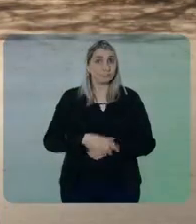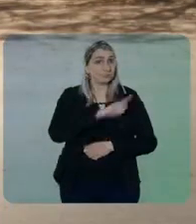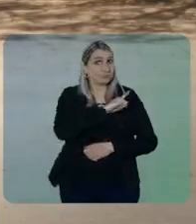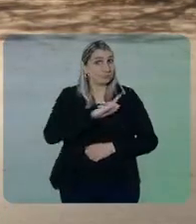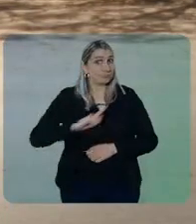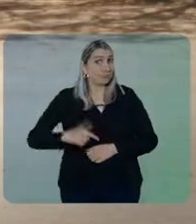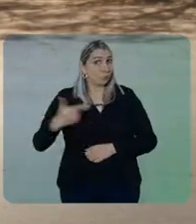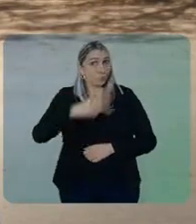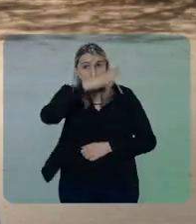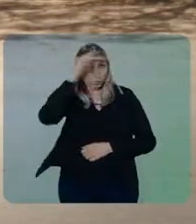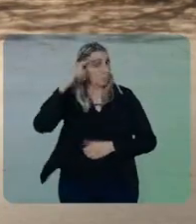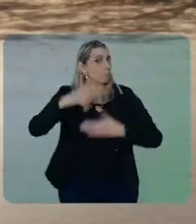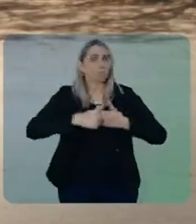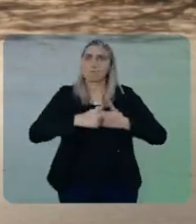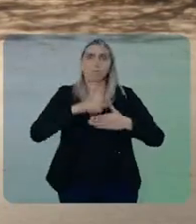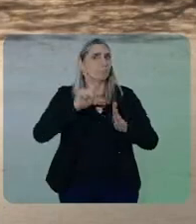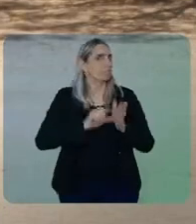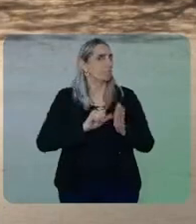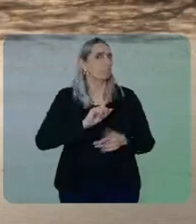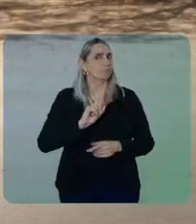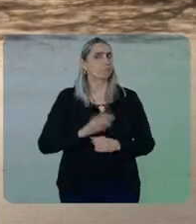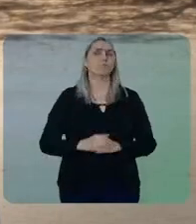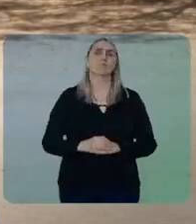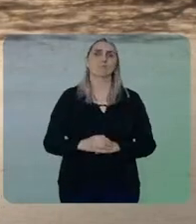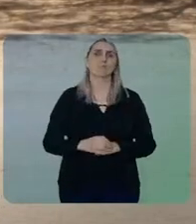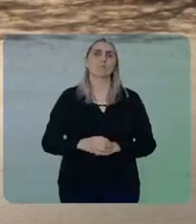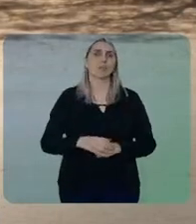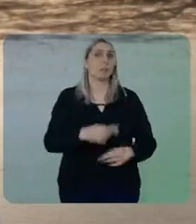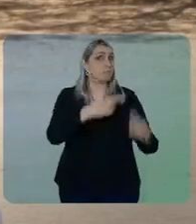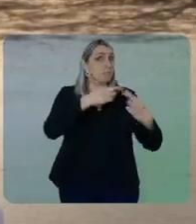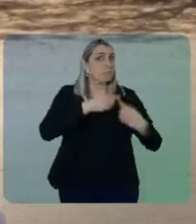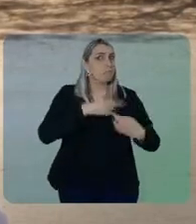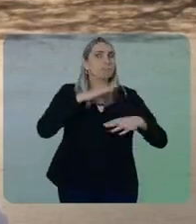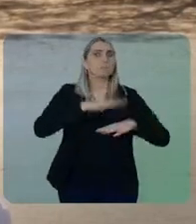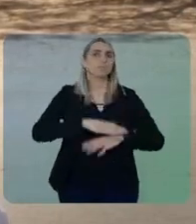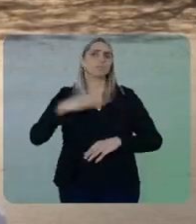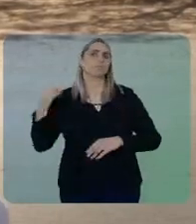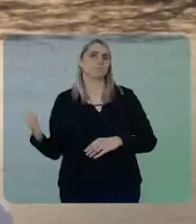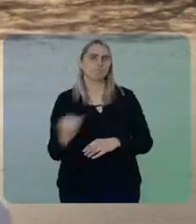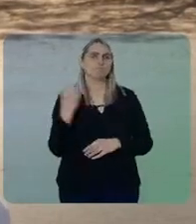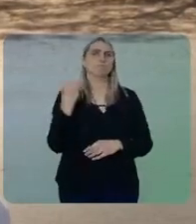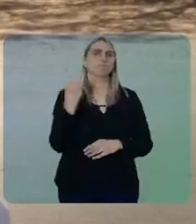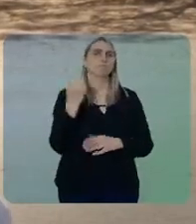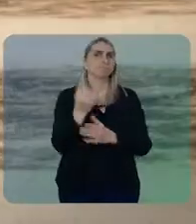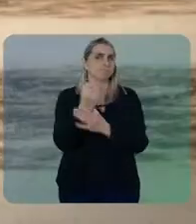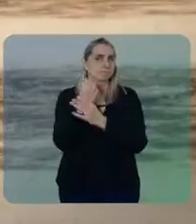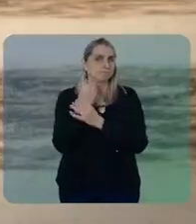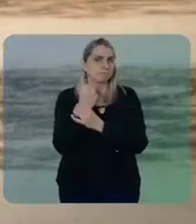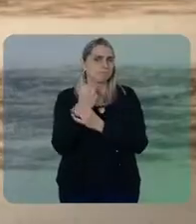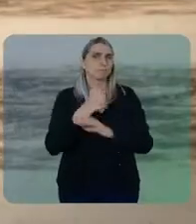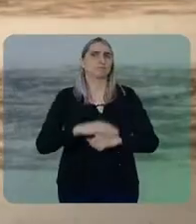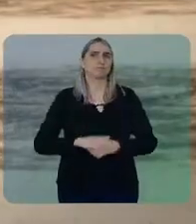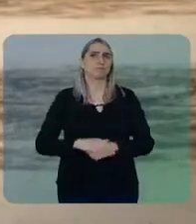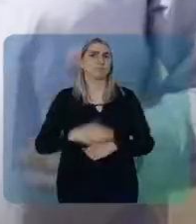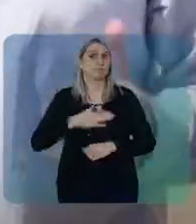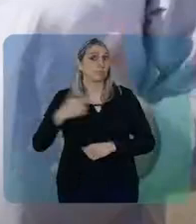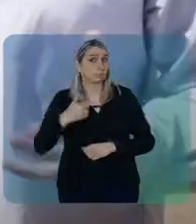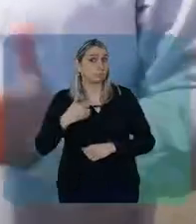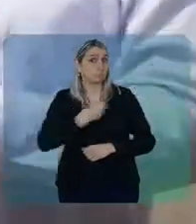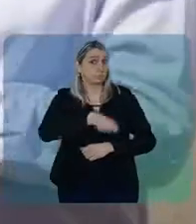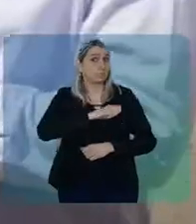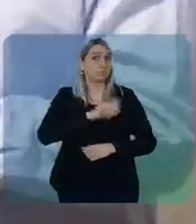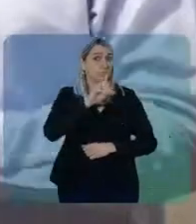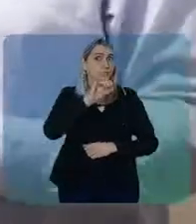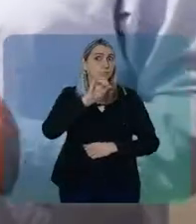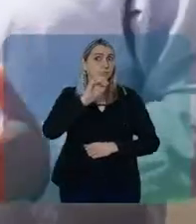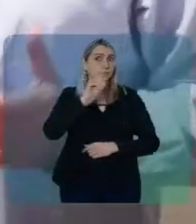Na minha gestão, o vice-prefeito não será um coadjuvante. Ele vai se ocupar de uma das coisas mais importantes, a segurança. O meu